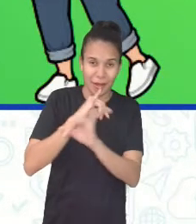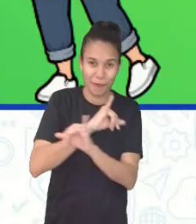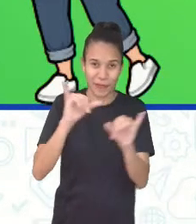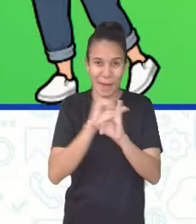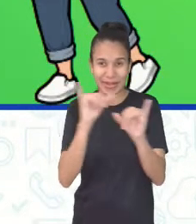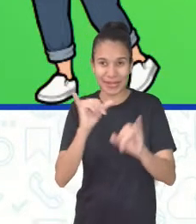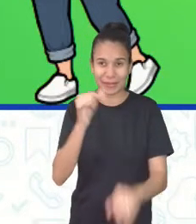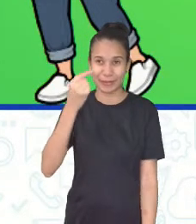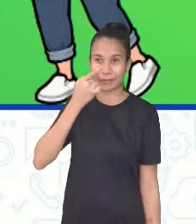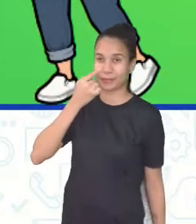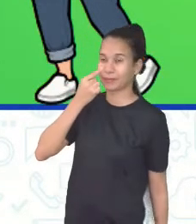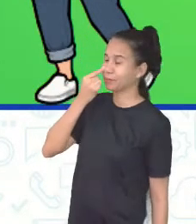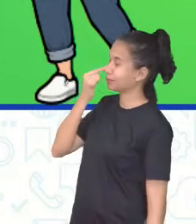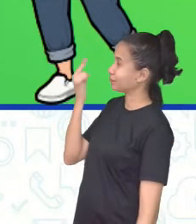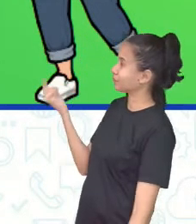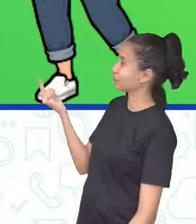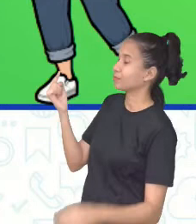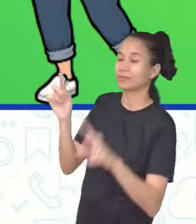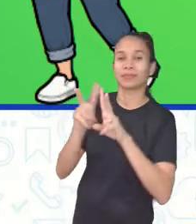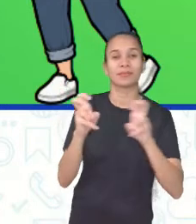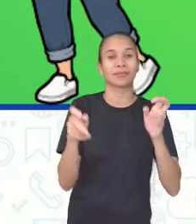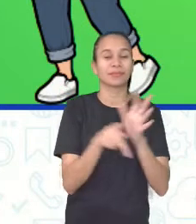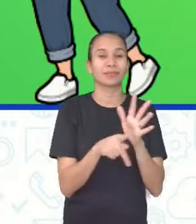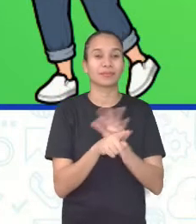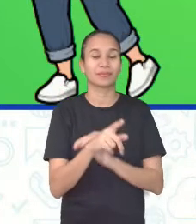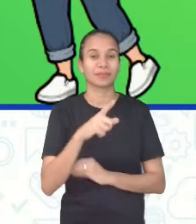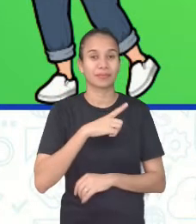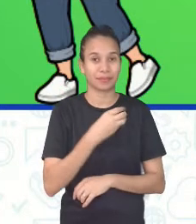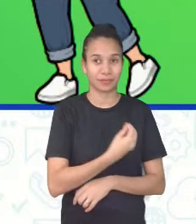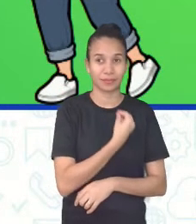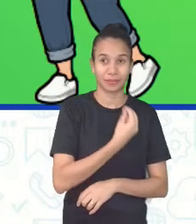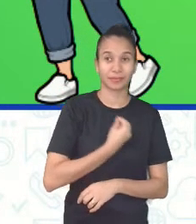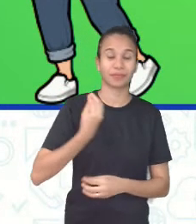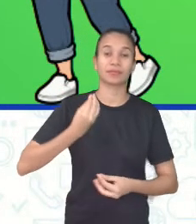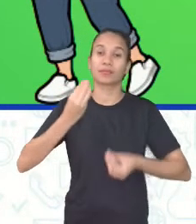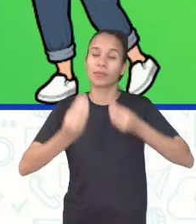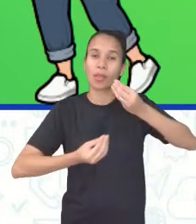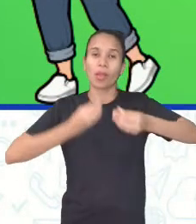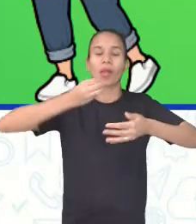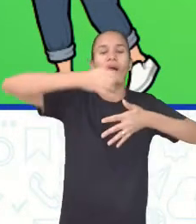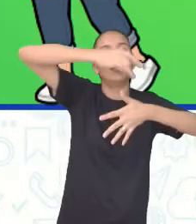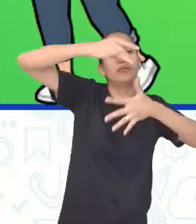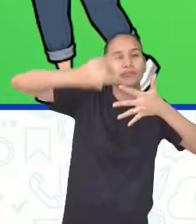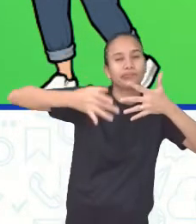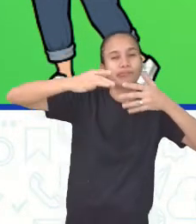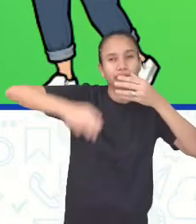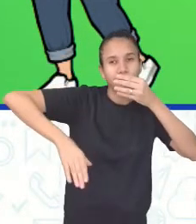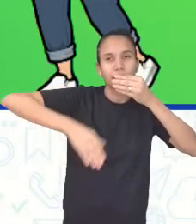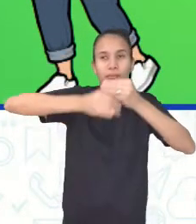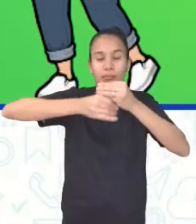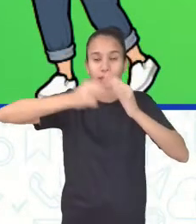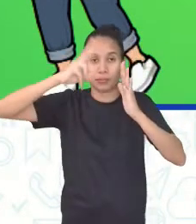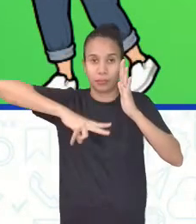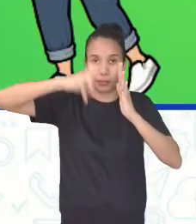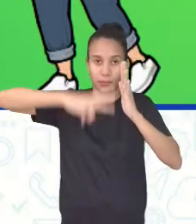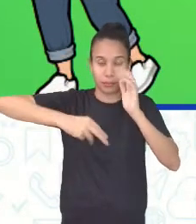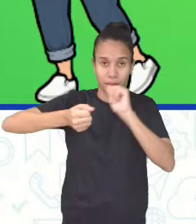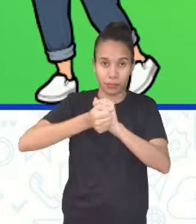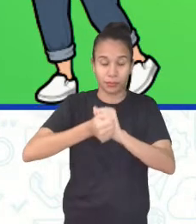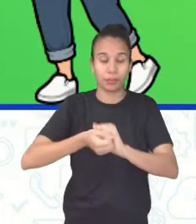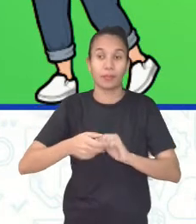ainda a respeito dos receptores. Aí aqui tem mais algumas informações. Leiam aí comigo.